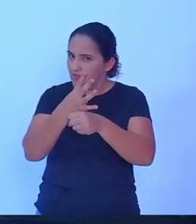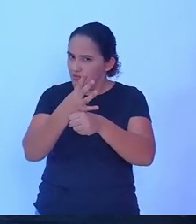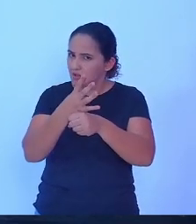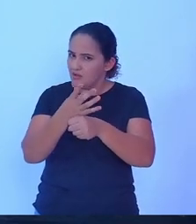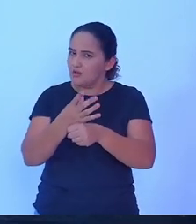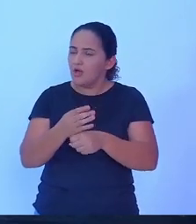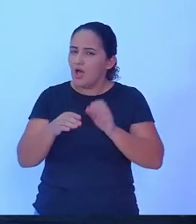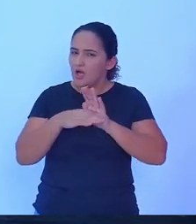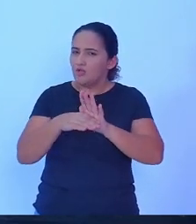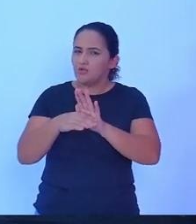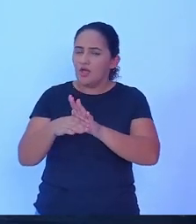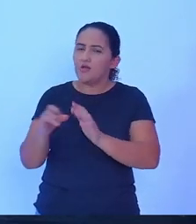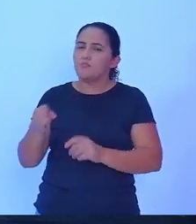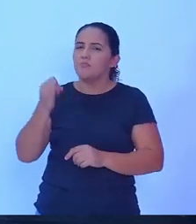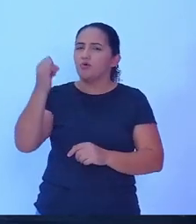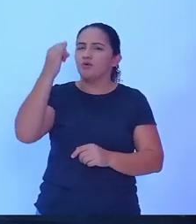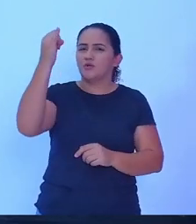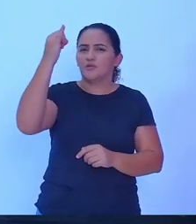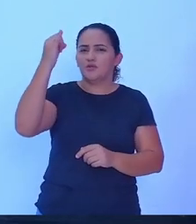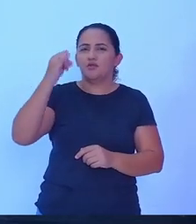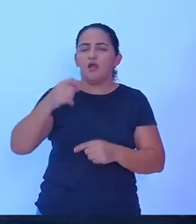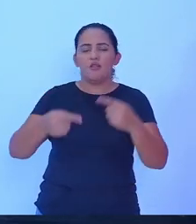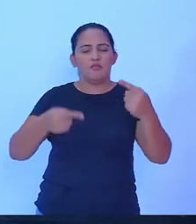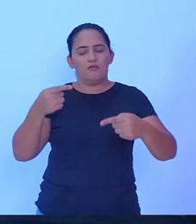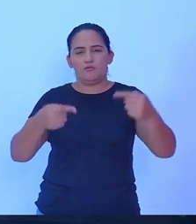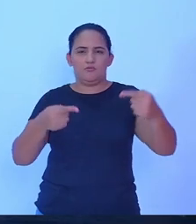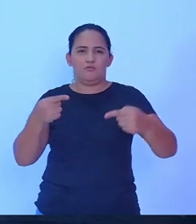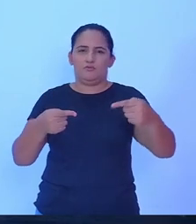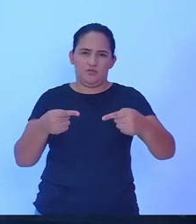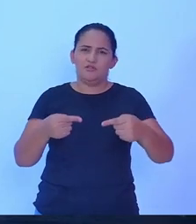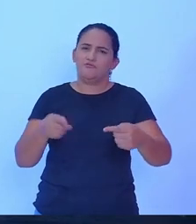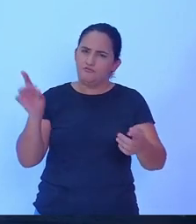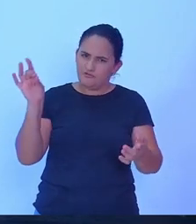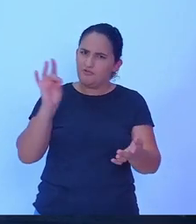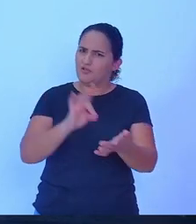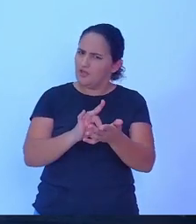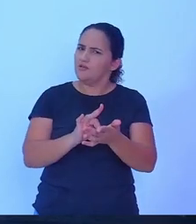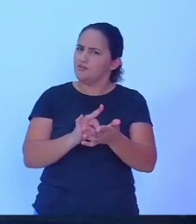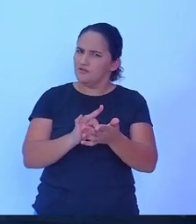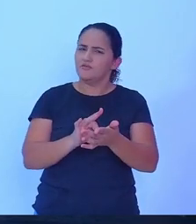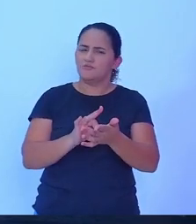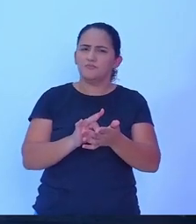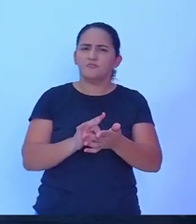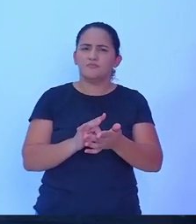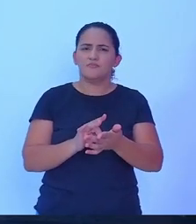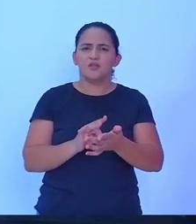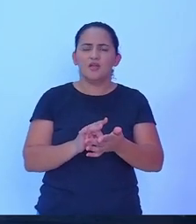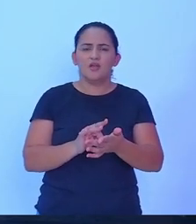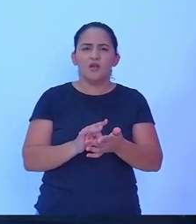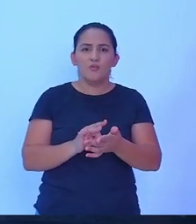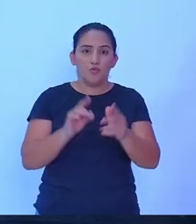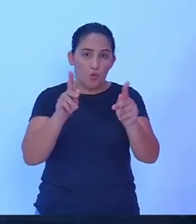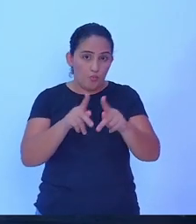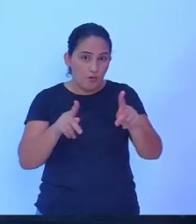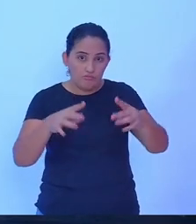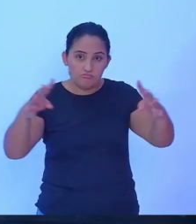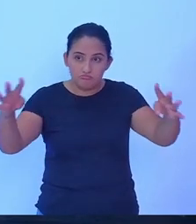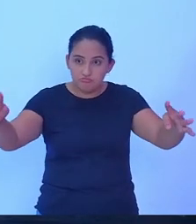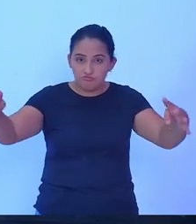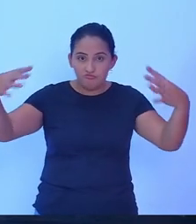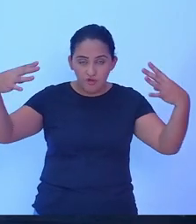que a importância do debate é justamente para isso, para que nossa população tenha